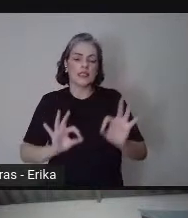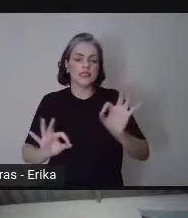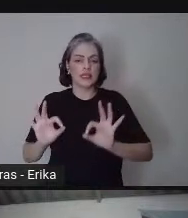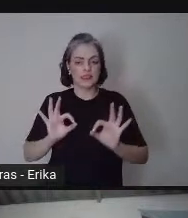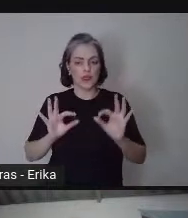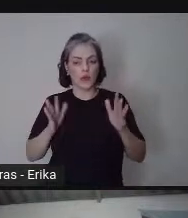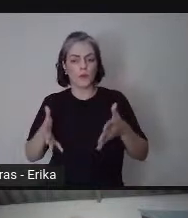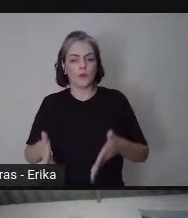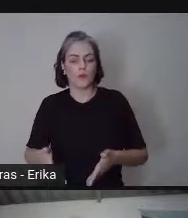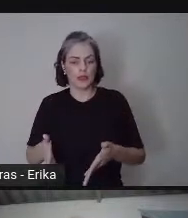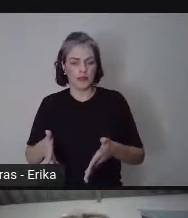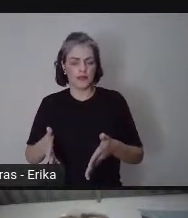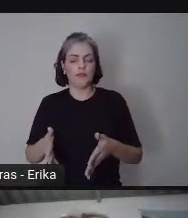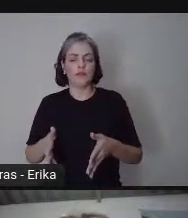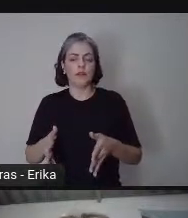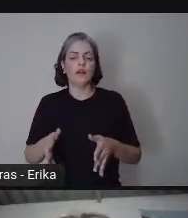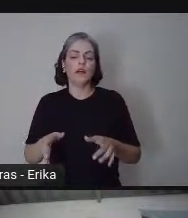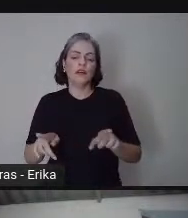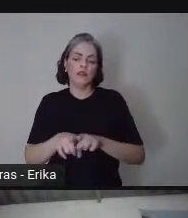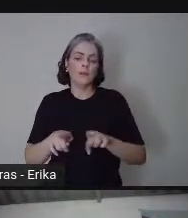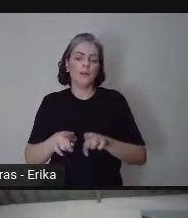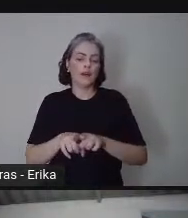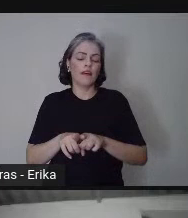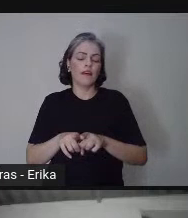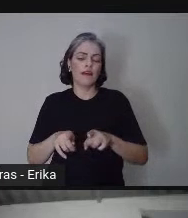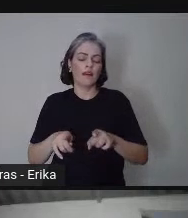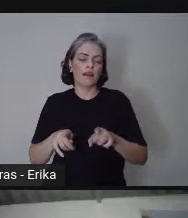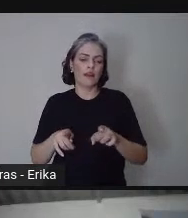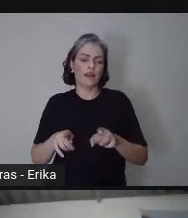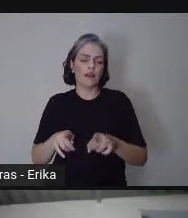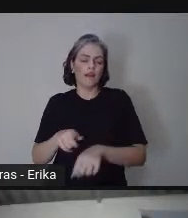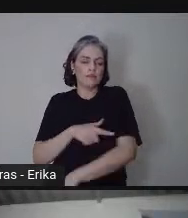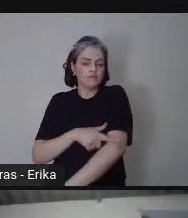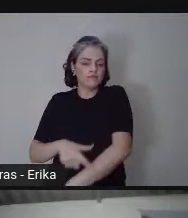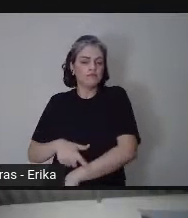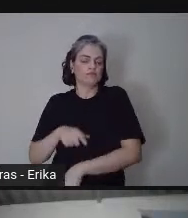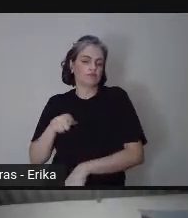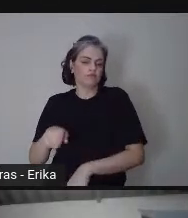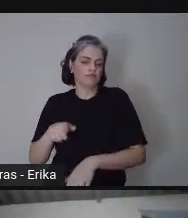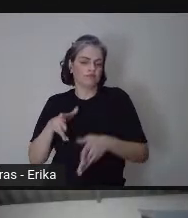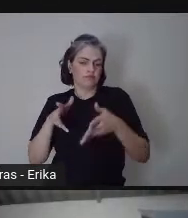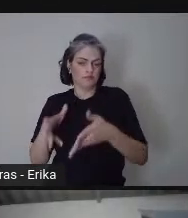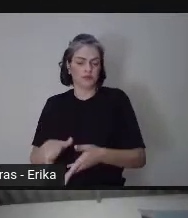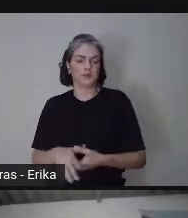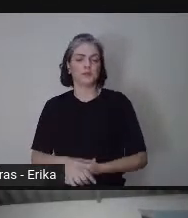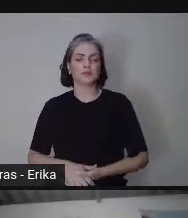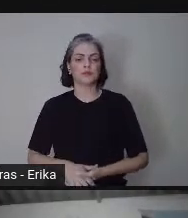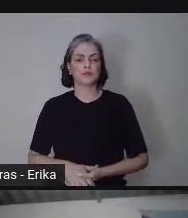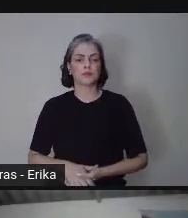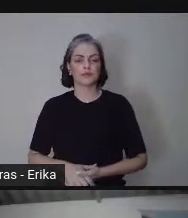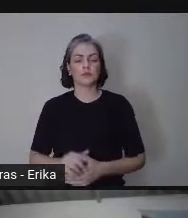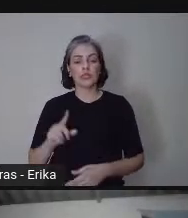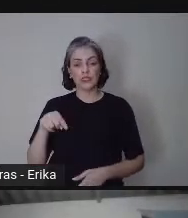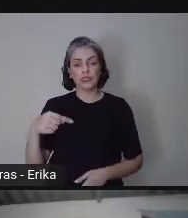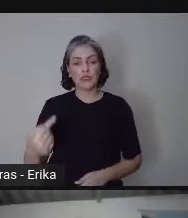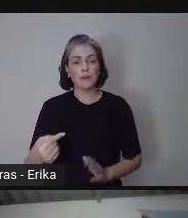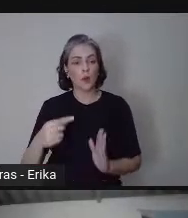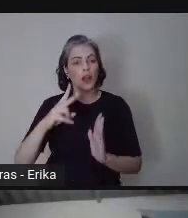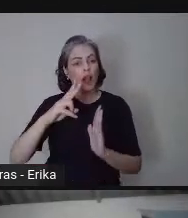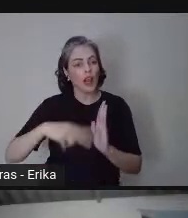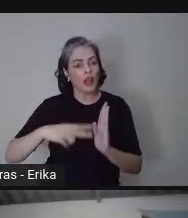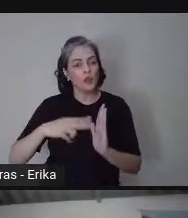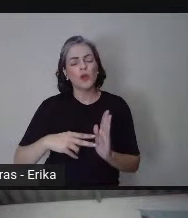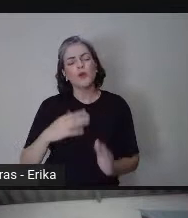Logo abaixo, a gente tem uma pequena leitura, tá? Eu sei que o módulo é de uma semana, então eu fiz